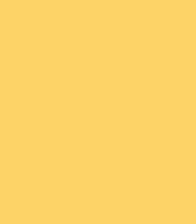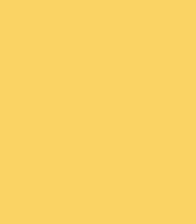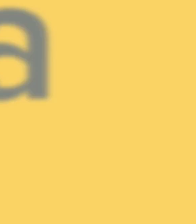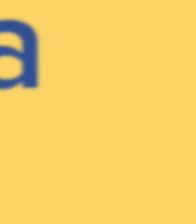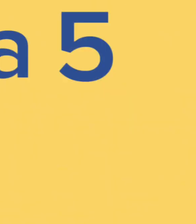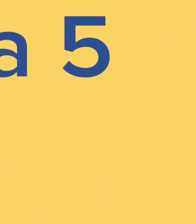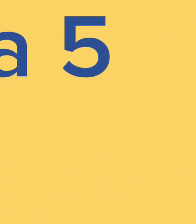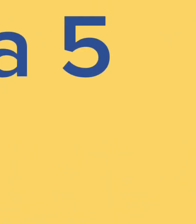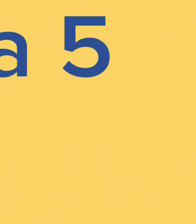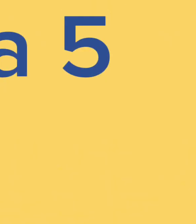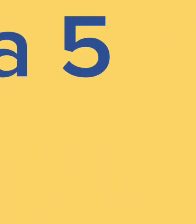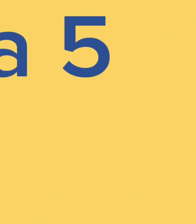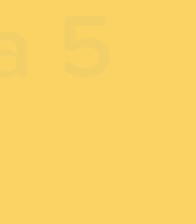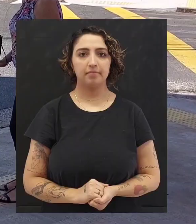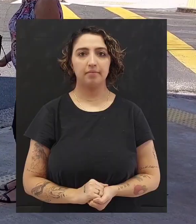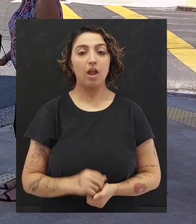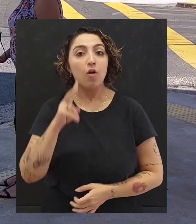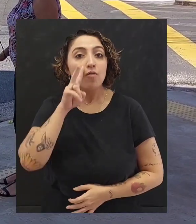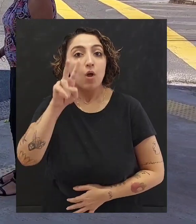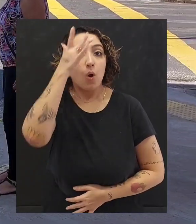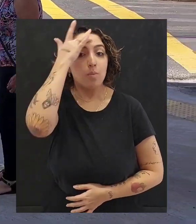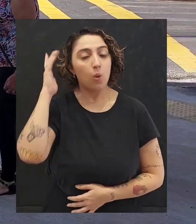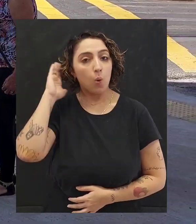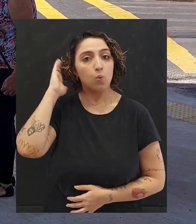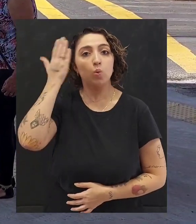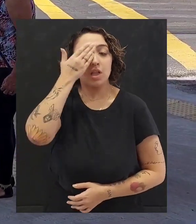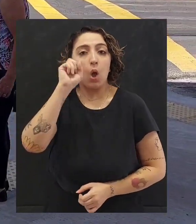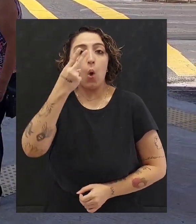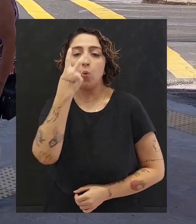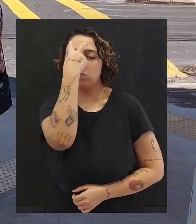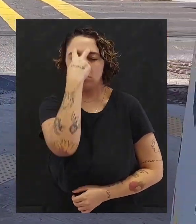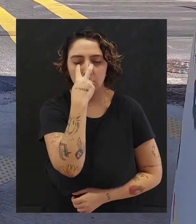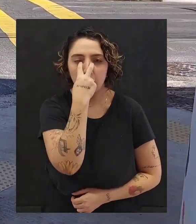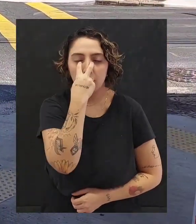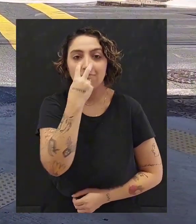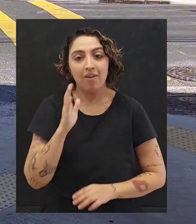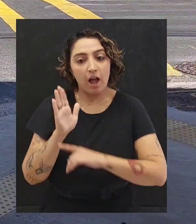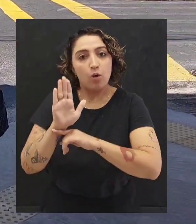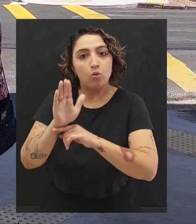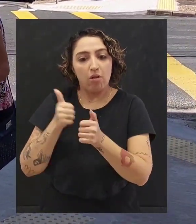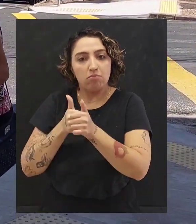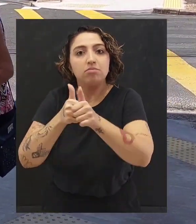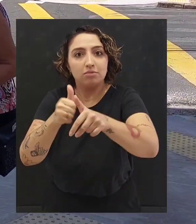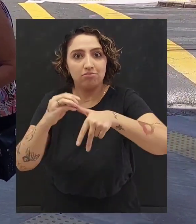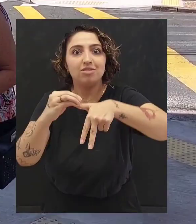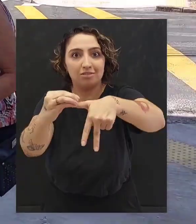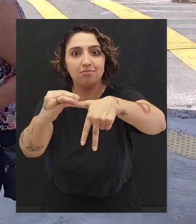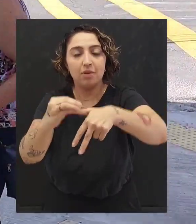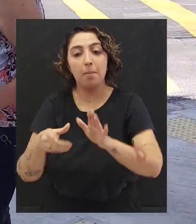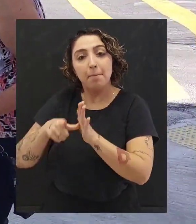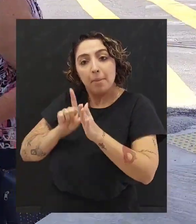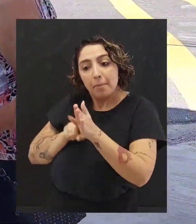Quinta e última dica. Viu uma pessoa surdo-cega ou com deficiência visual e vai guiá-la?